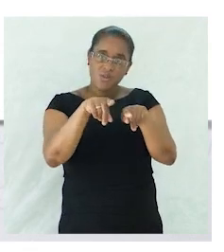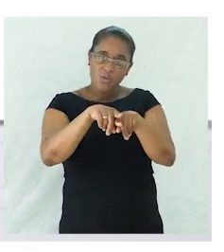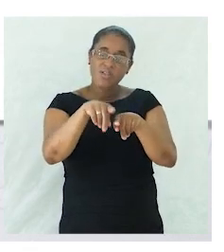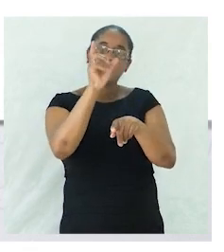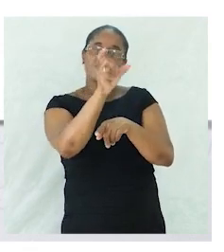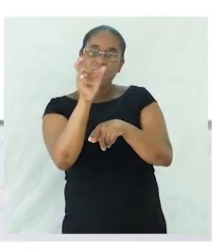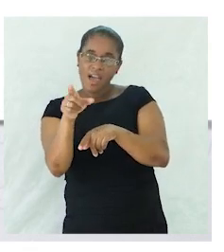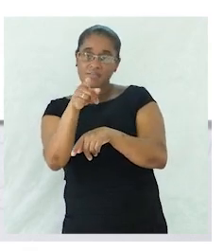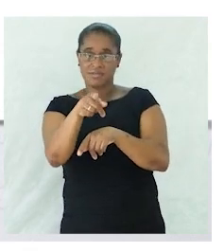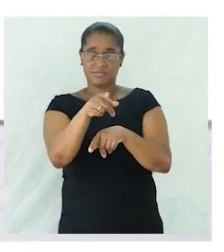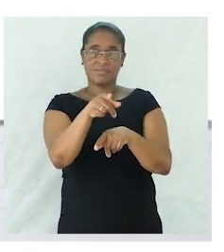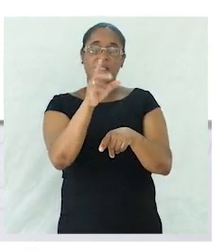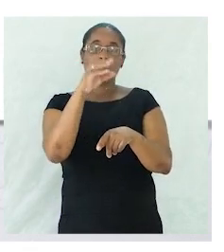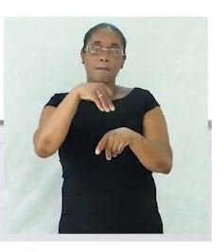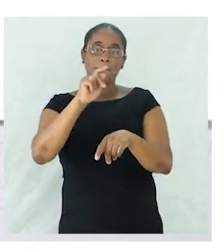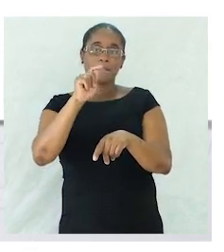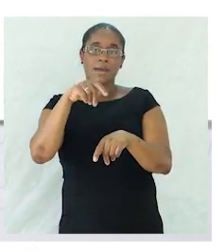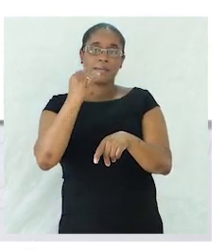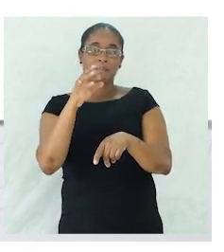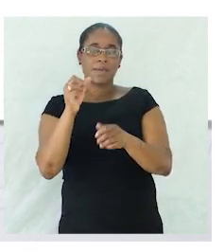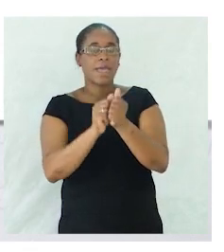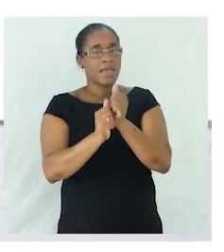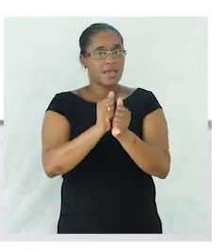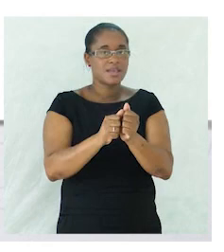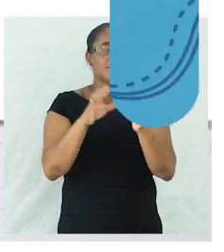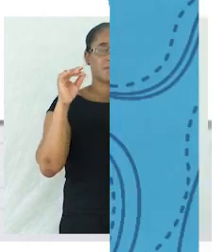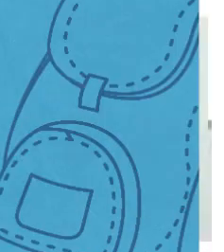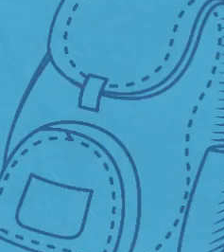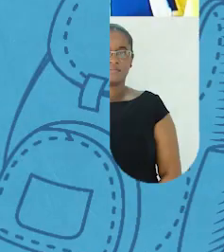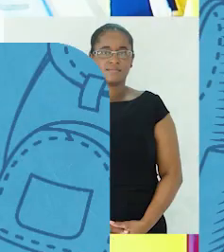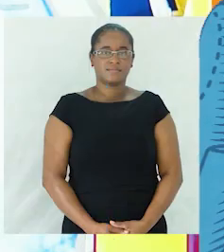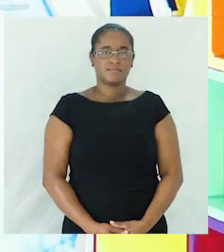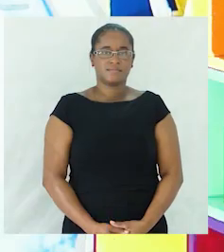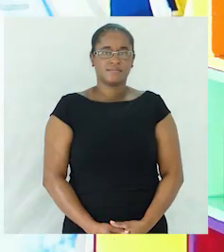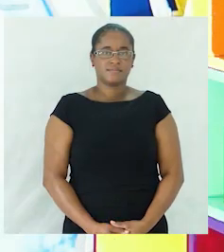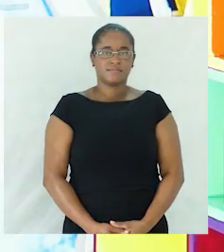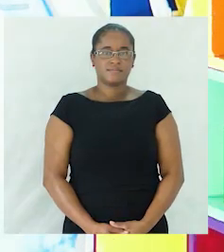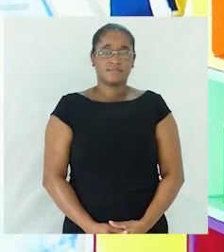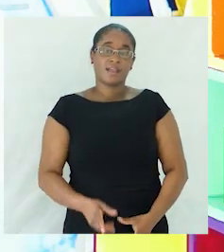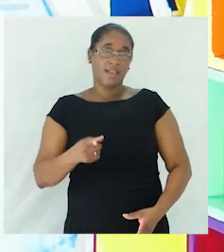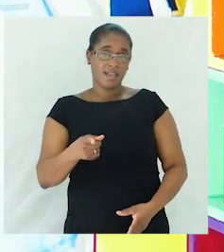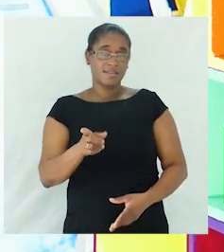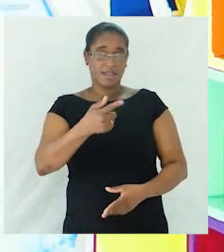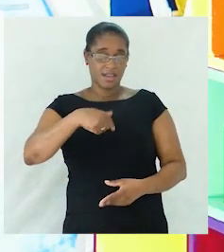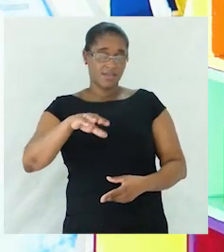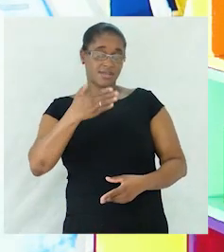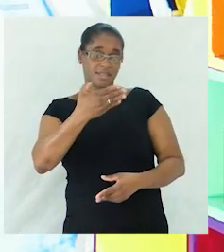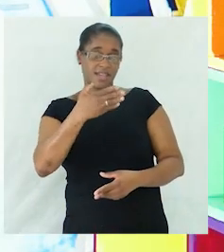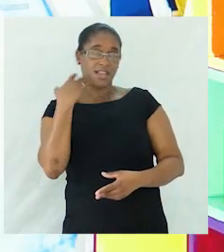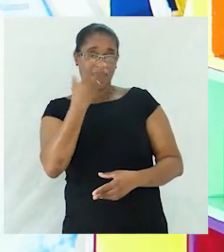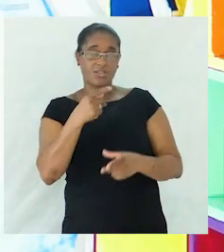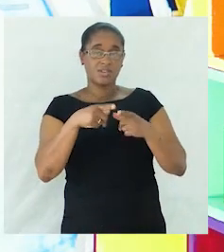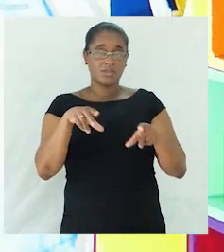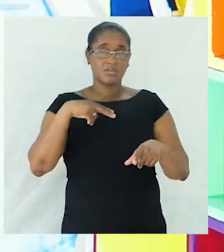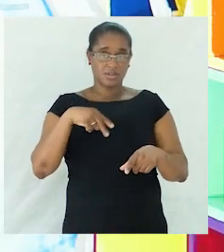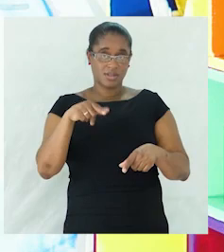representações papéis e diversão bom esta foi a nossa sétima aula de língua